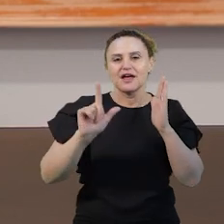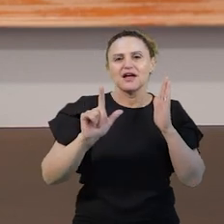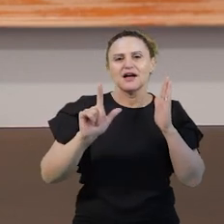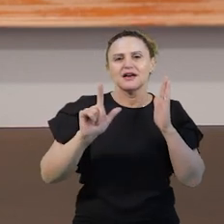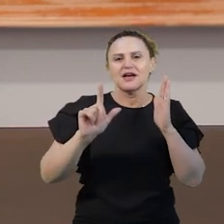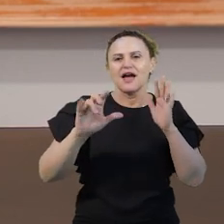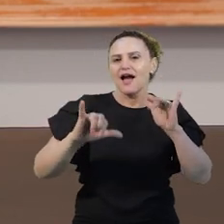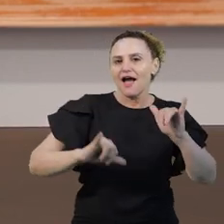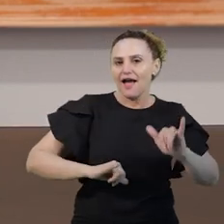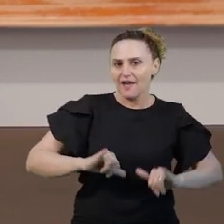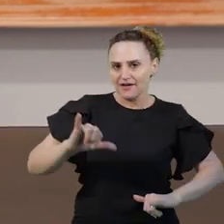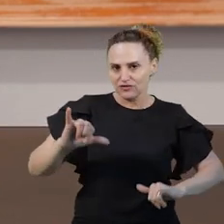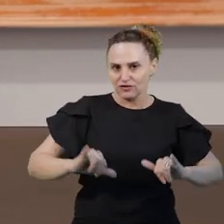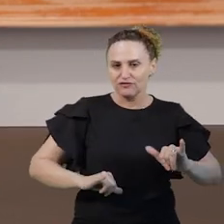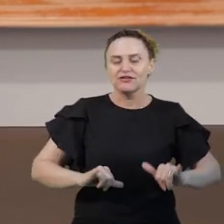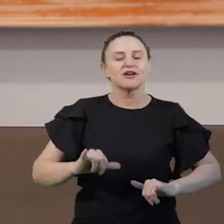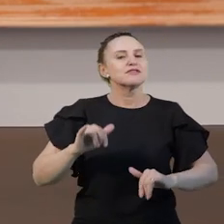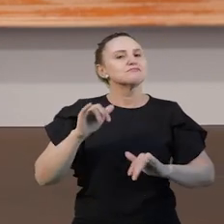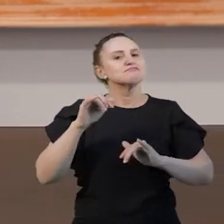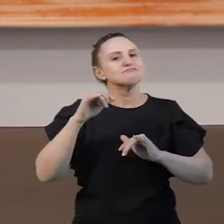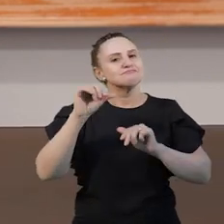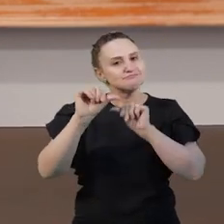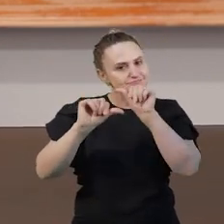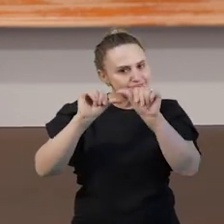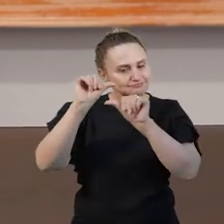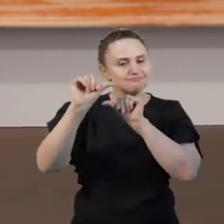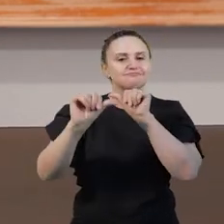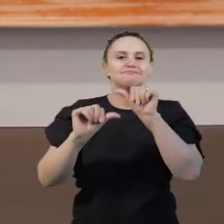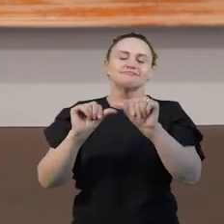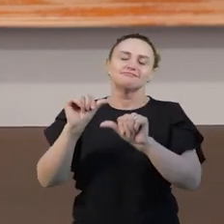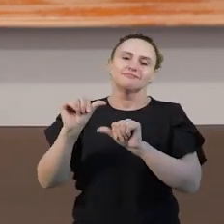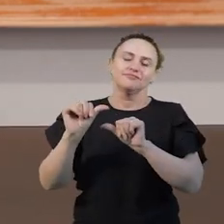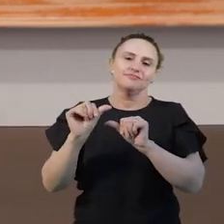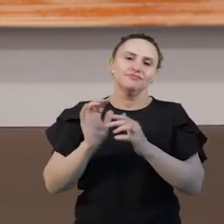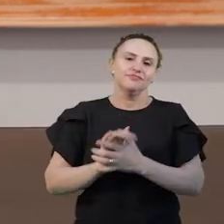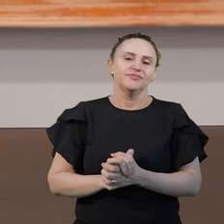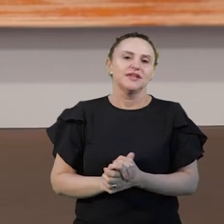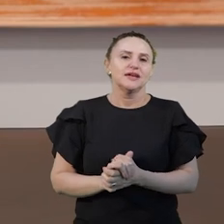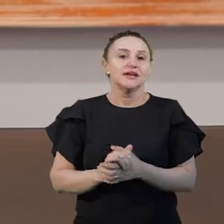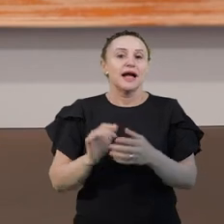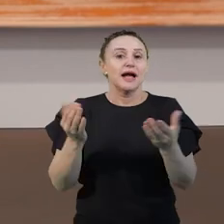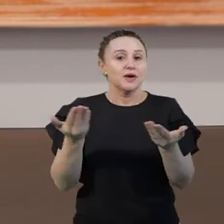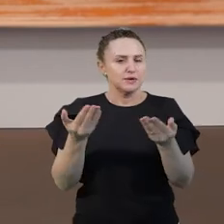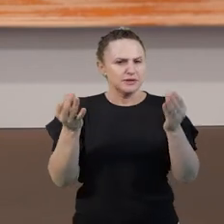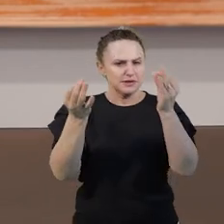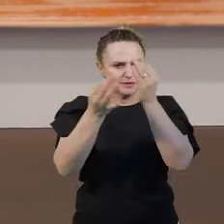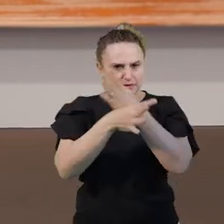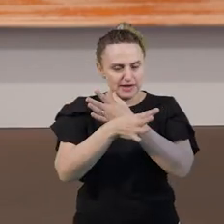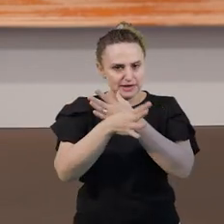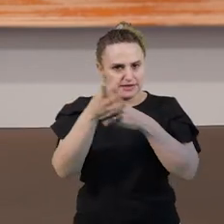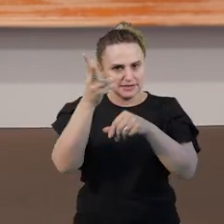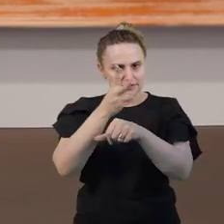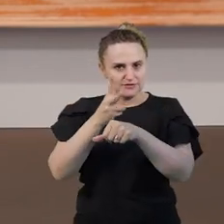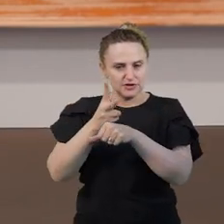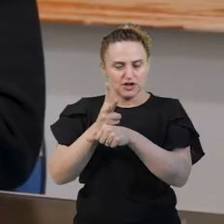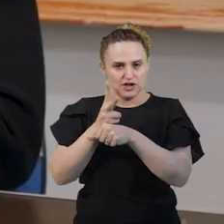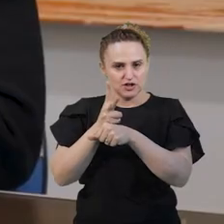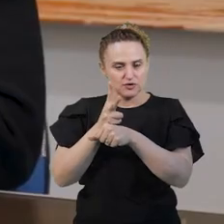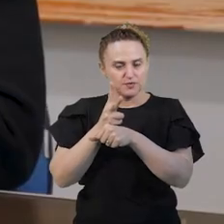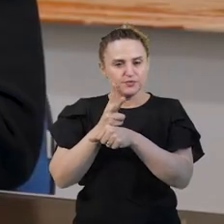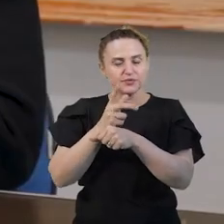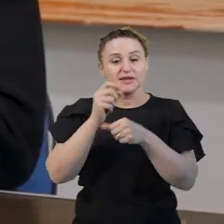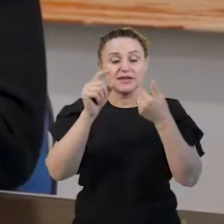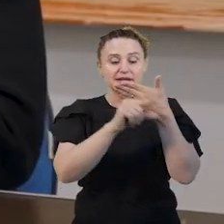sofrer um processo de transformação. Então, para finalizar este vídeo, com base em